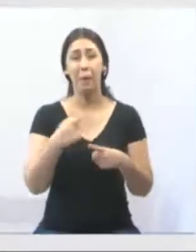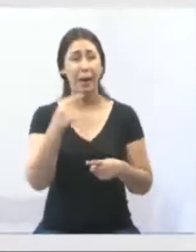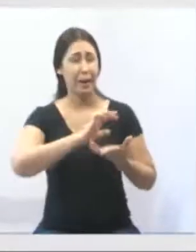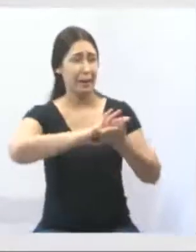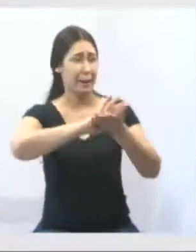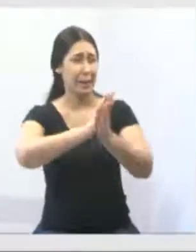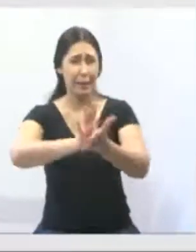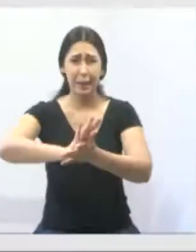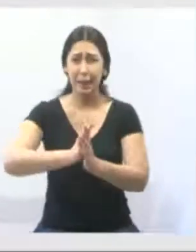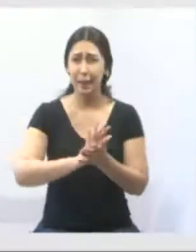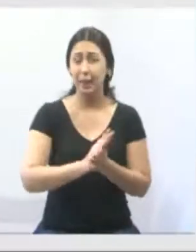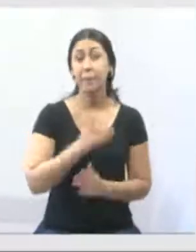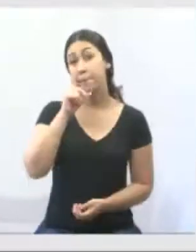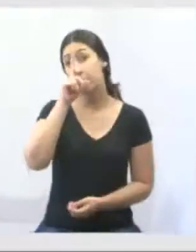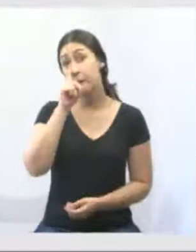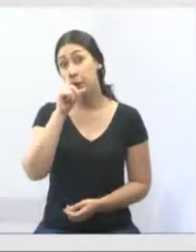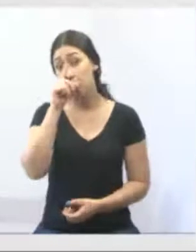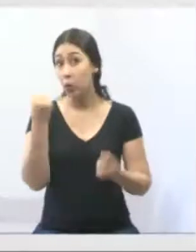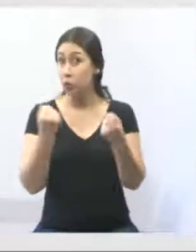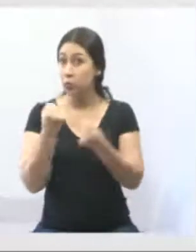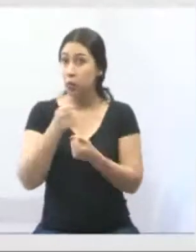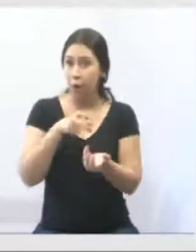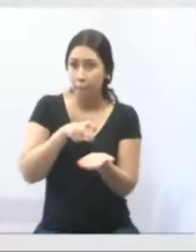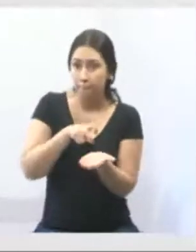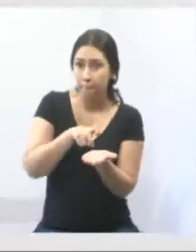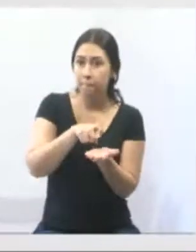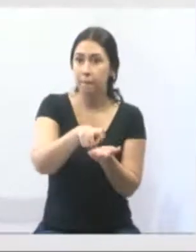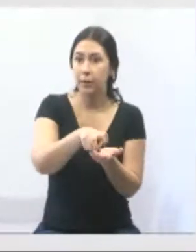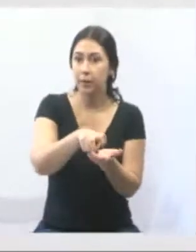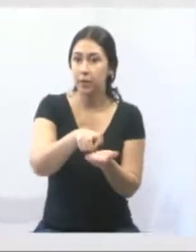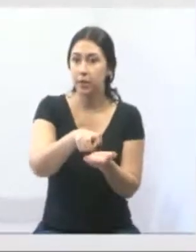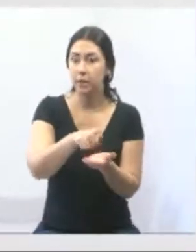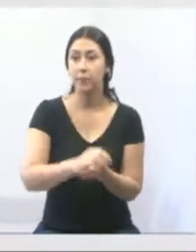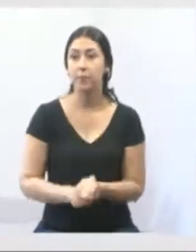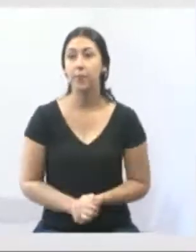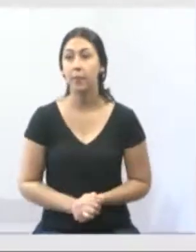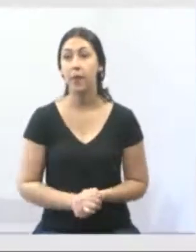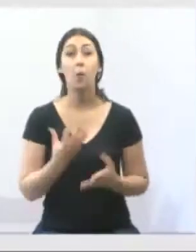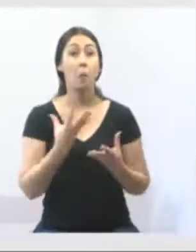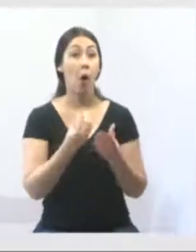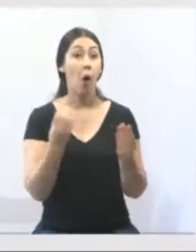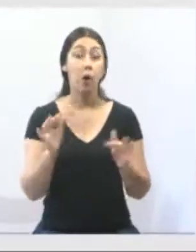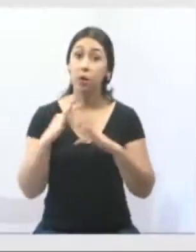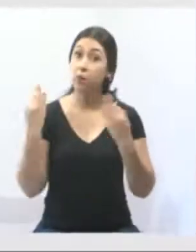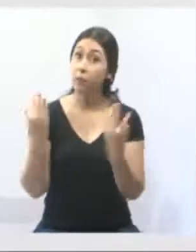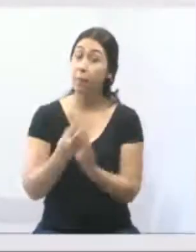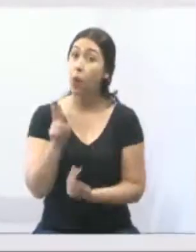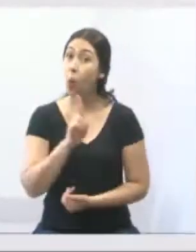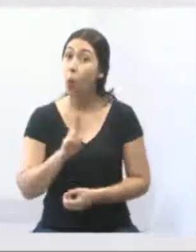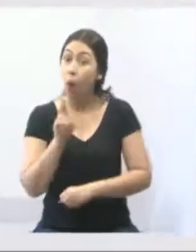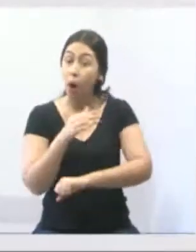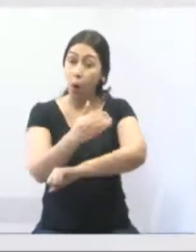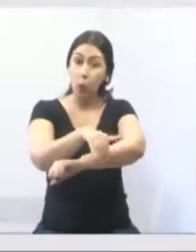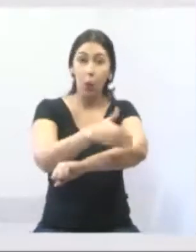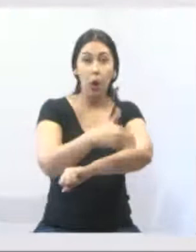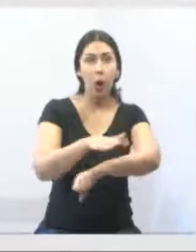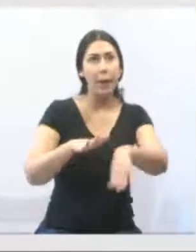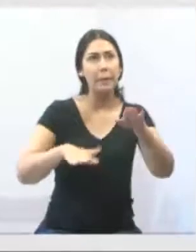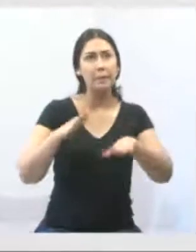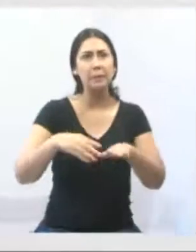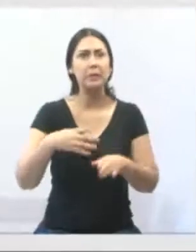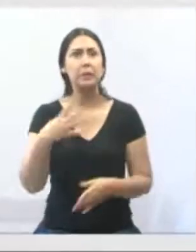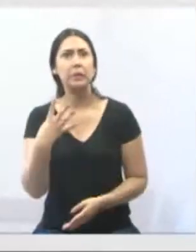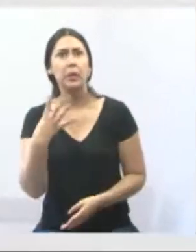está um perigo o carro passar ali em cima. Ali é o acesso de muitas famílias, ali nós temos pelo menos umas